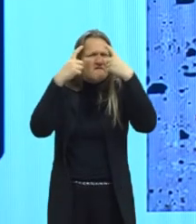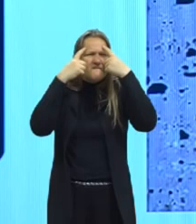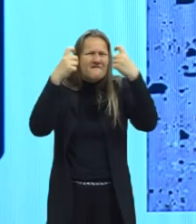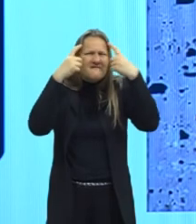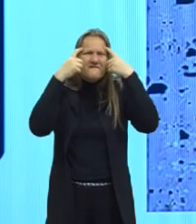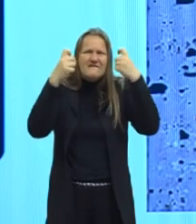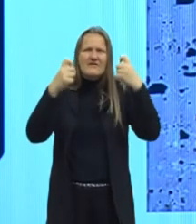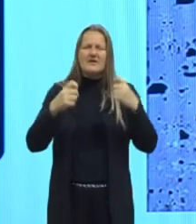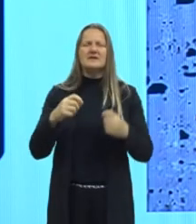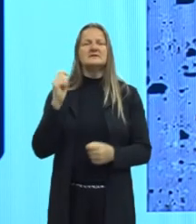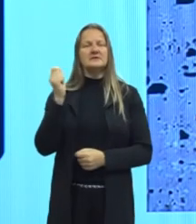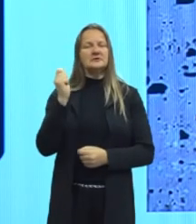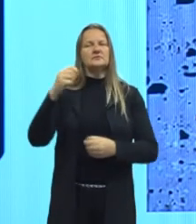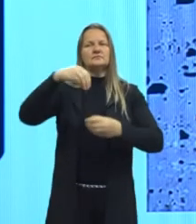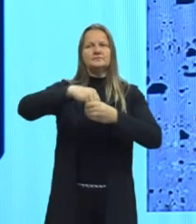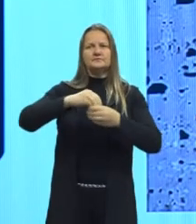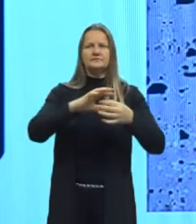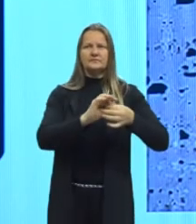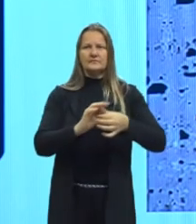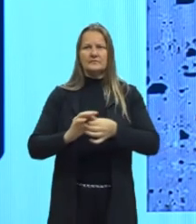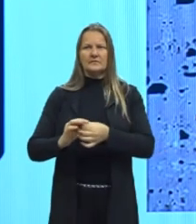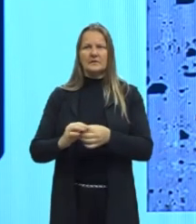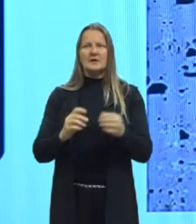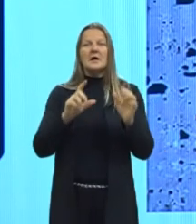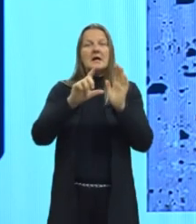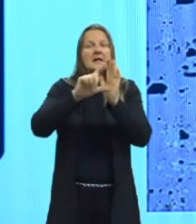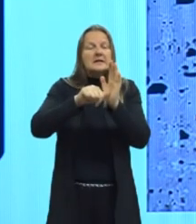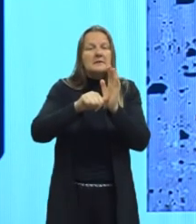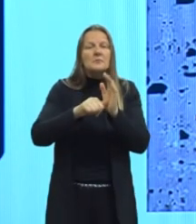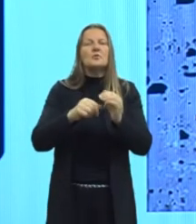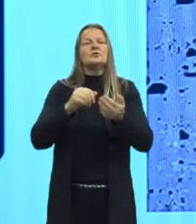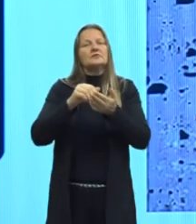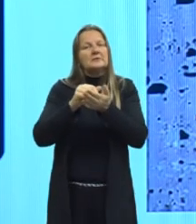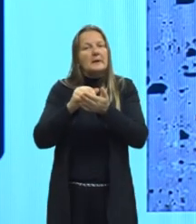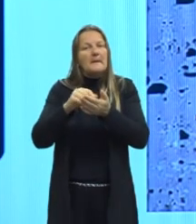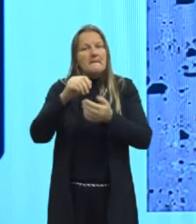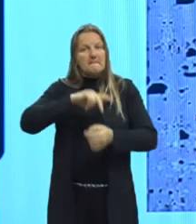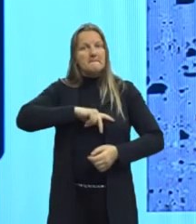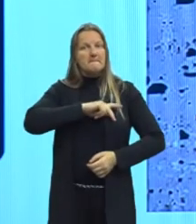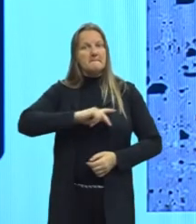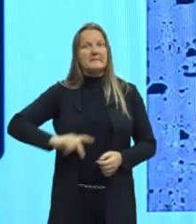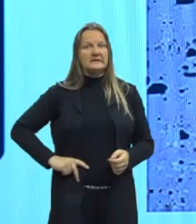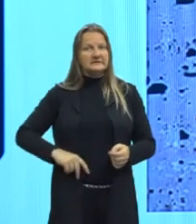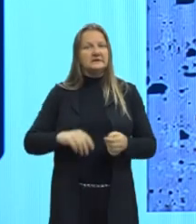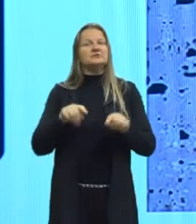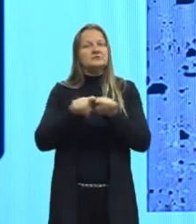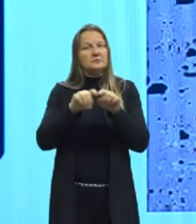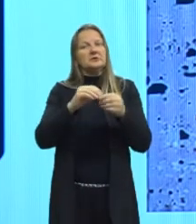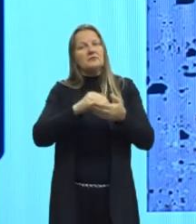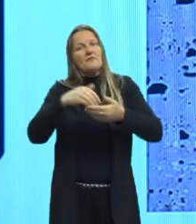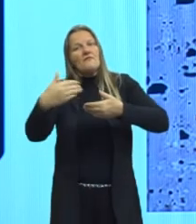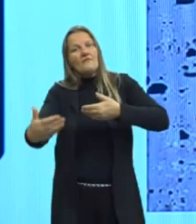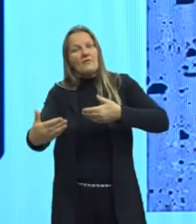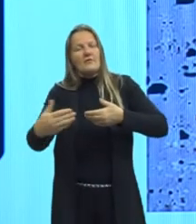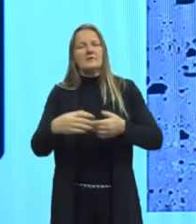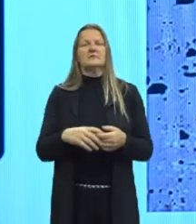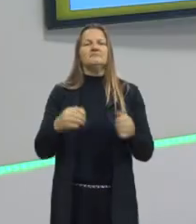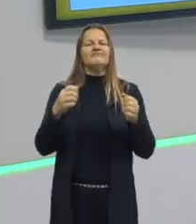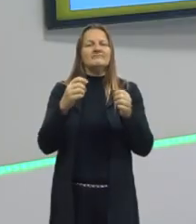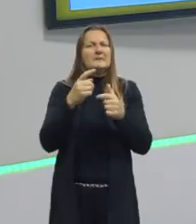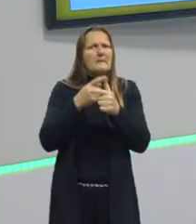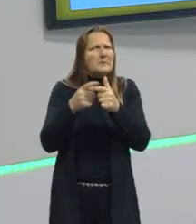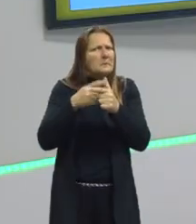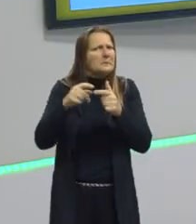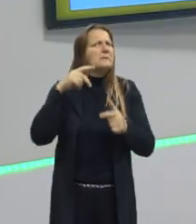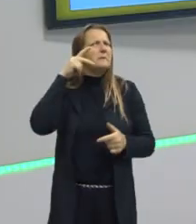bem forte, né, tanto é que depois ele também sai, né, e aí tem várias crises aí políticas, tá, gurizada?